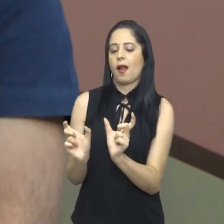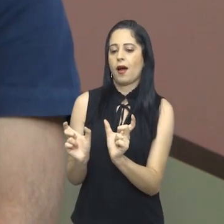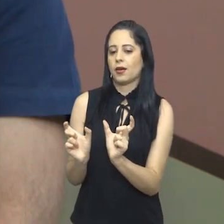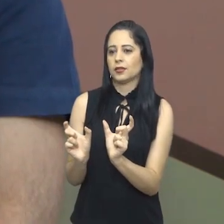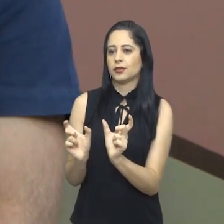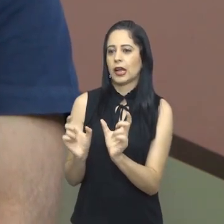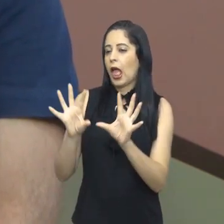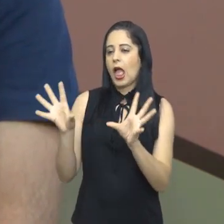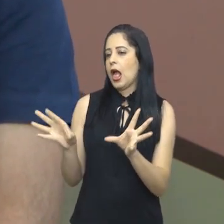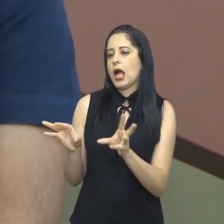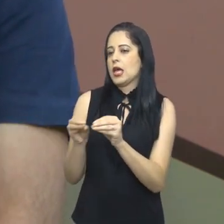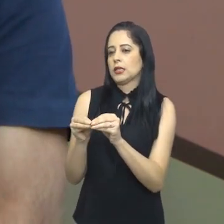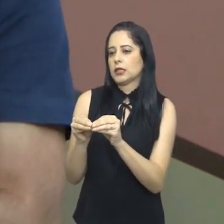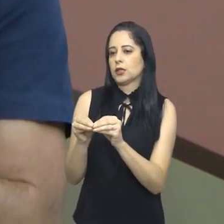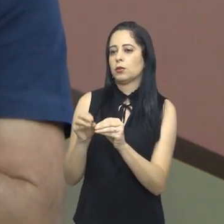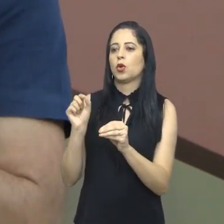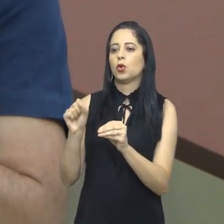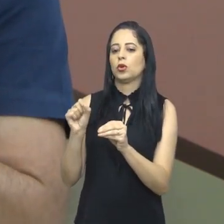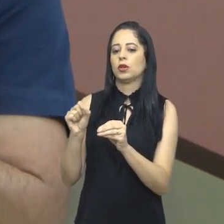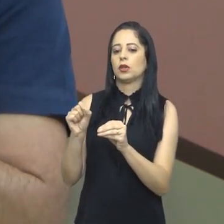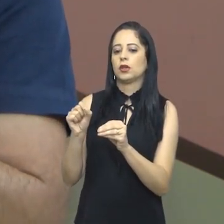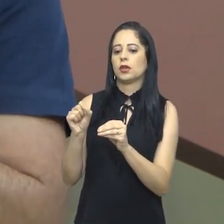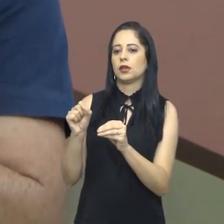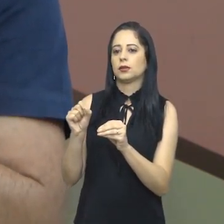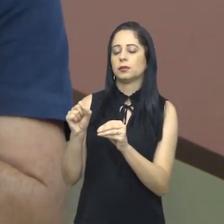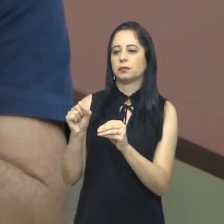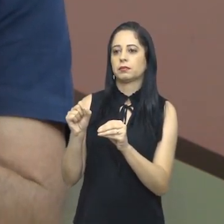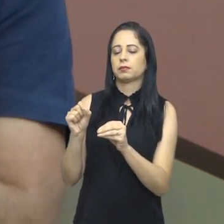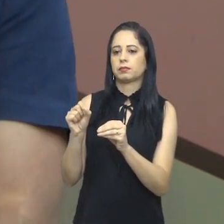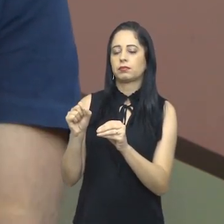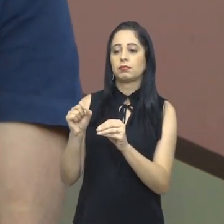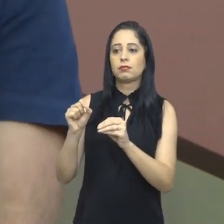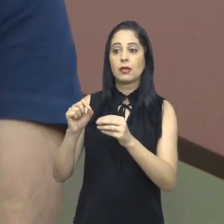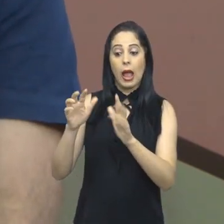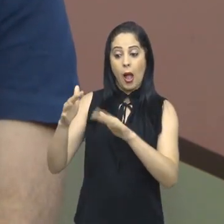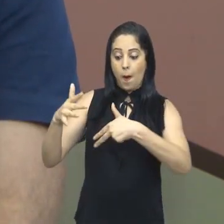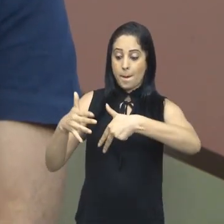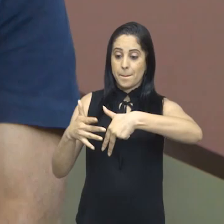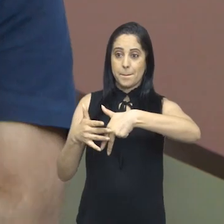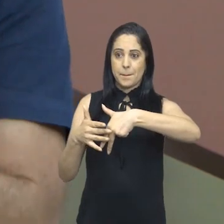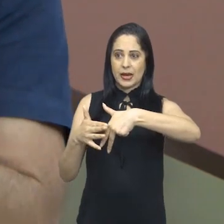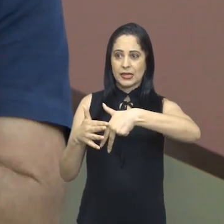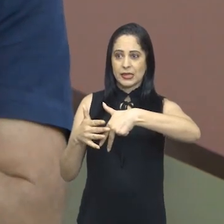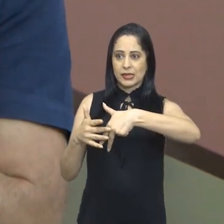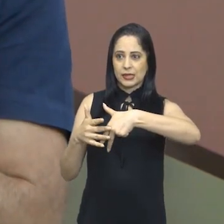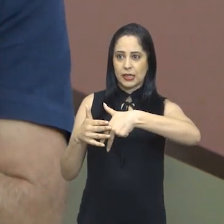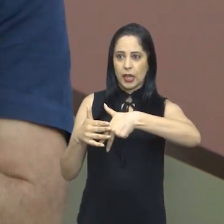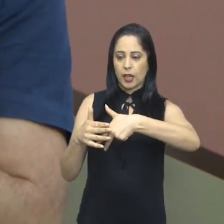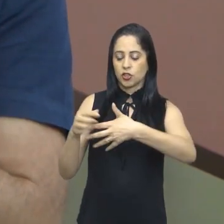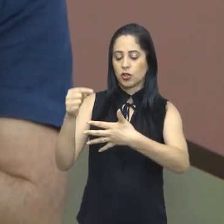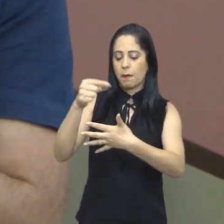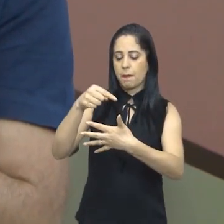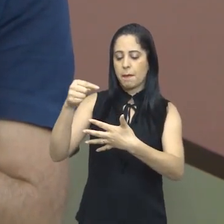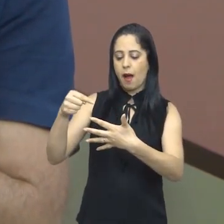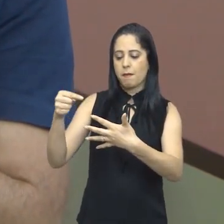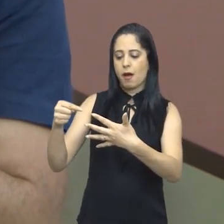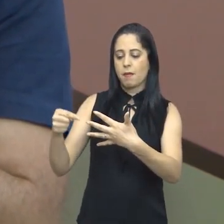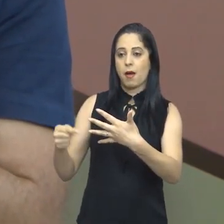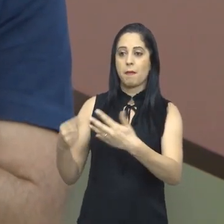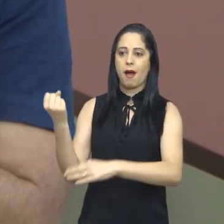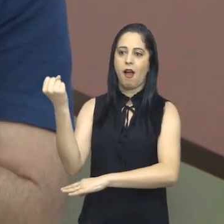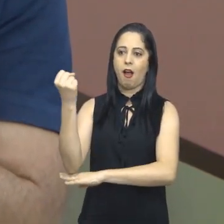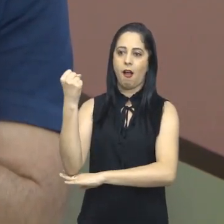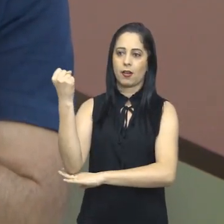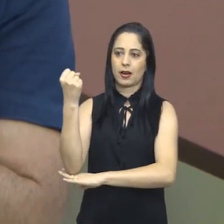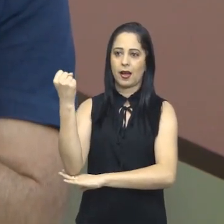acho que uma das palavras que consegue resumir bem a síndrome de pós-covid é heterogeneidade, né? Então, são pacientes que têm diversas